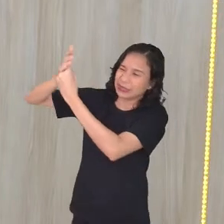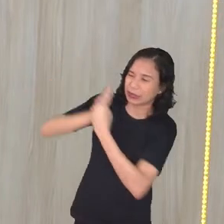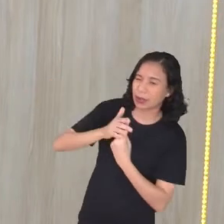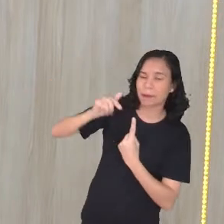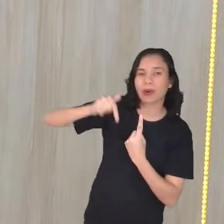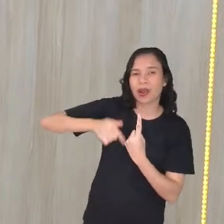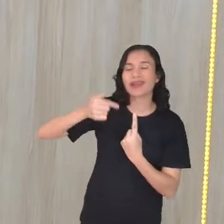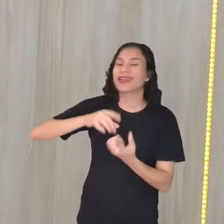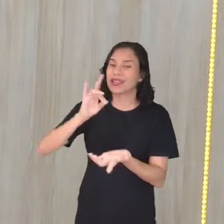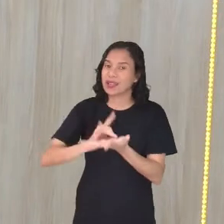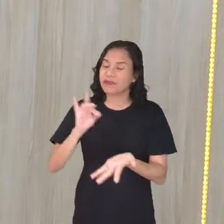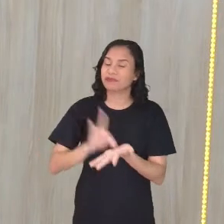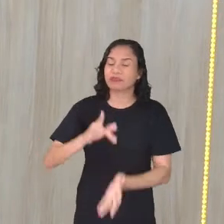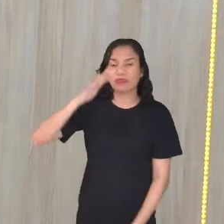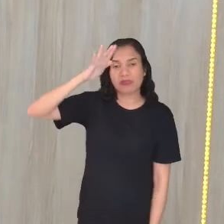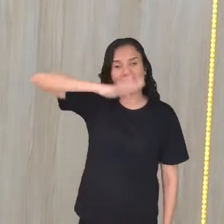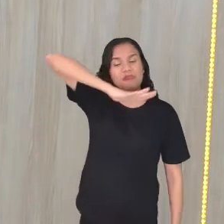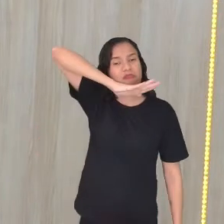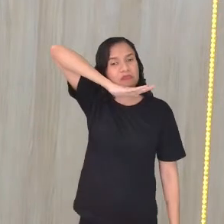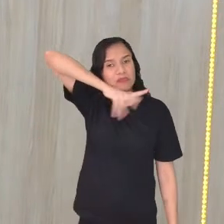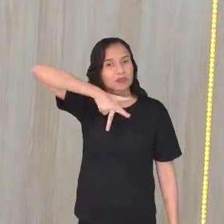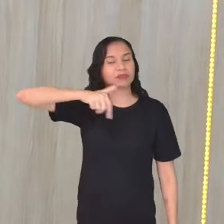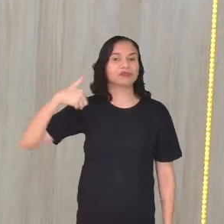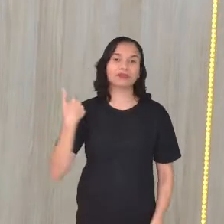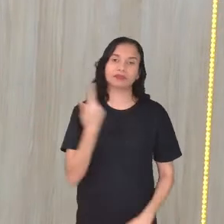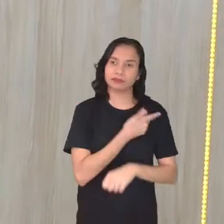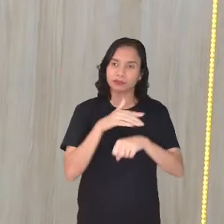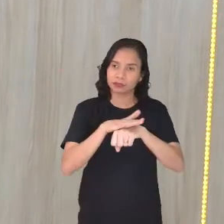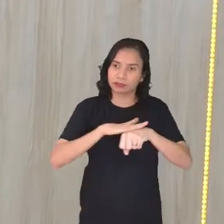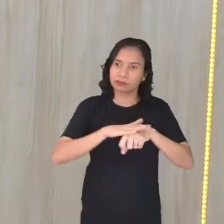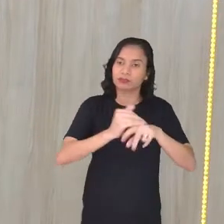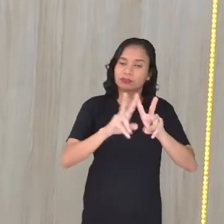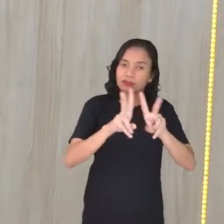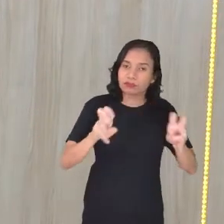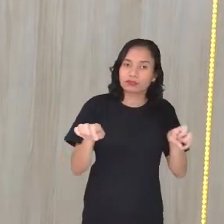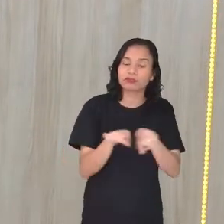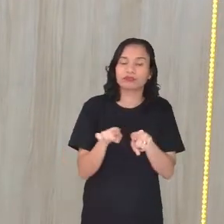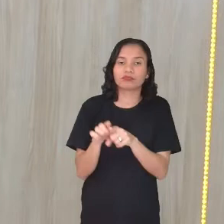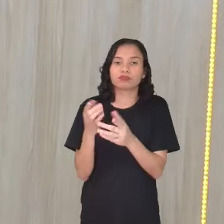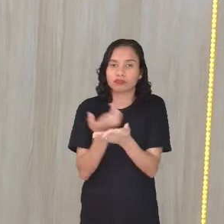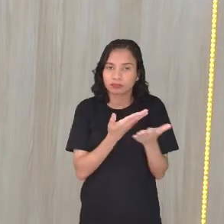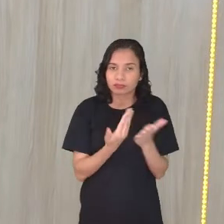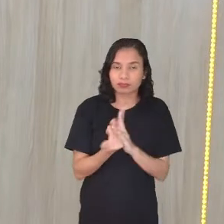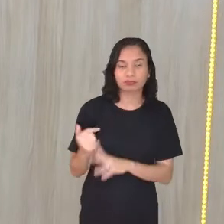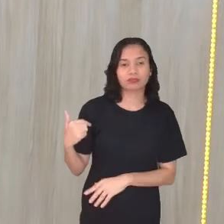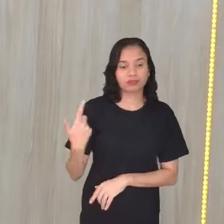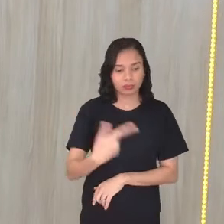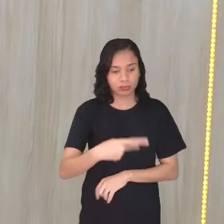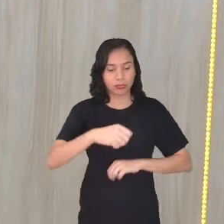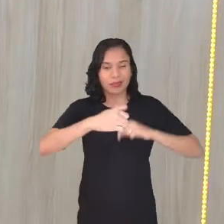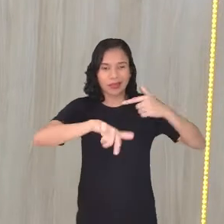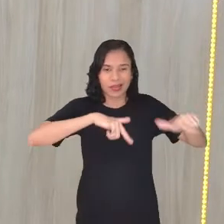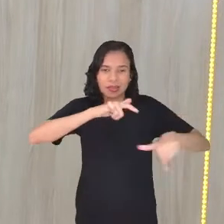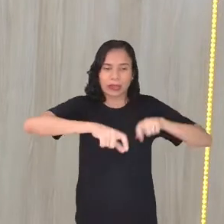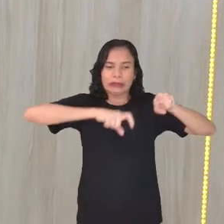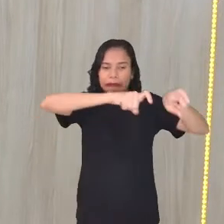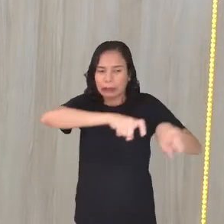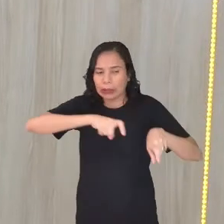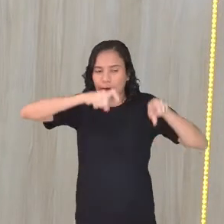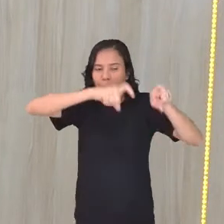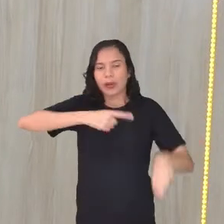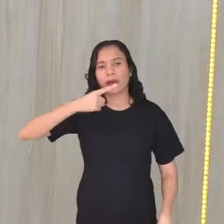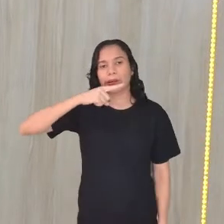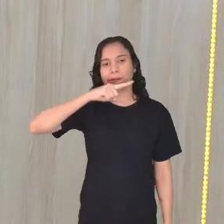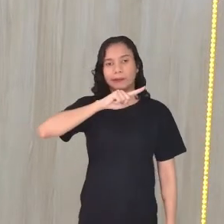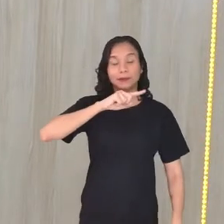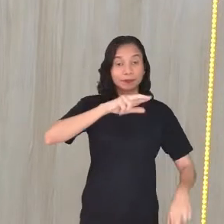né? De uma forma muito cruel, a gente falou sobre isso, né? Pra trabalhar aqui nas lavouras da cana de açúcar e tudo mais.